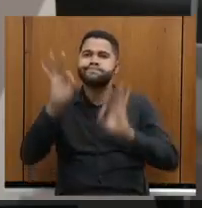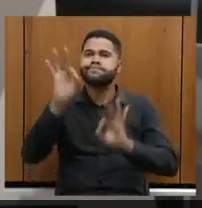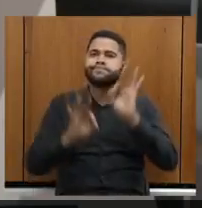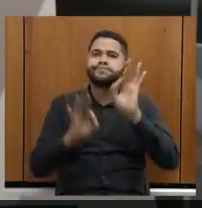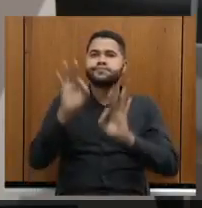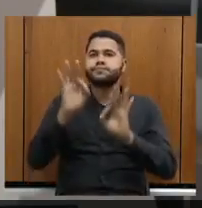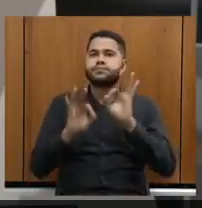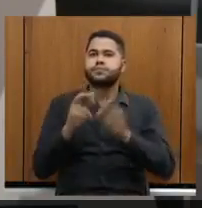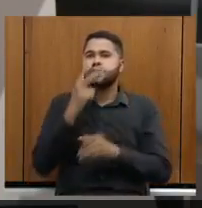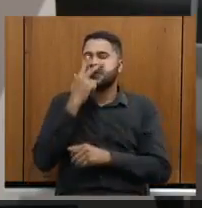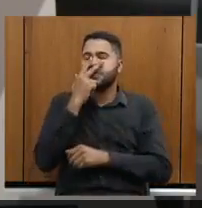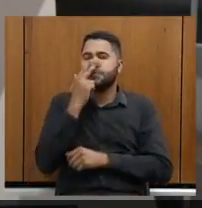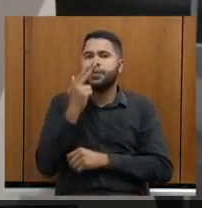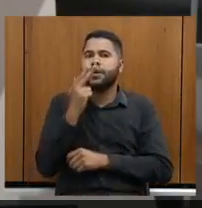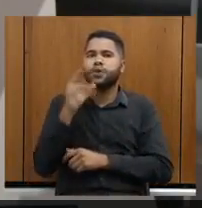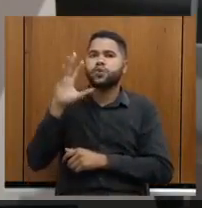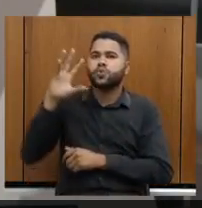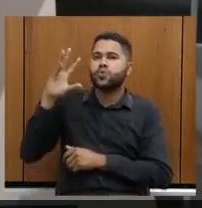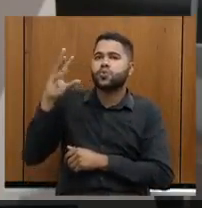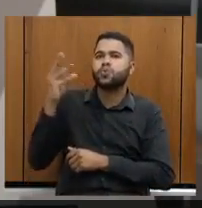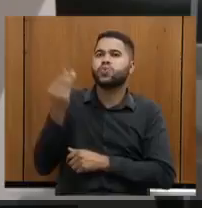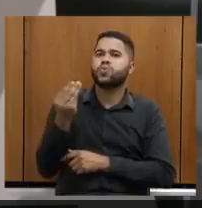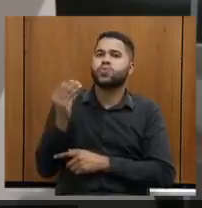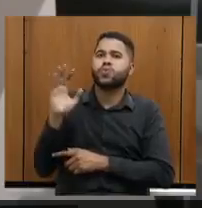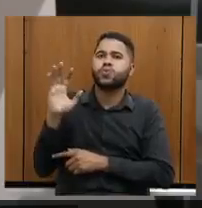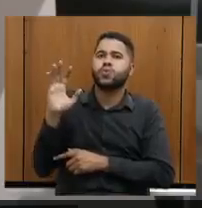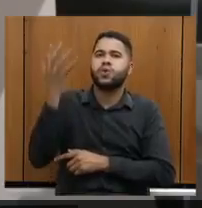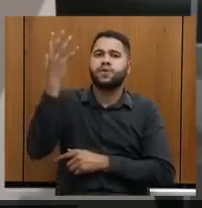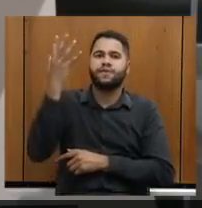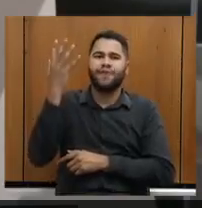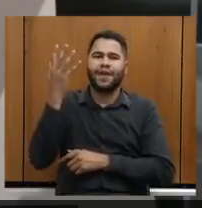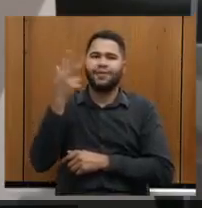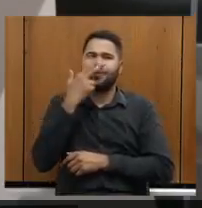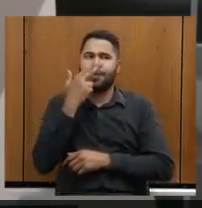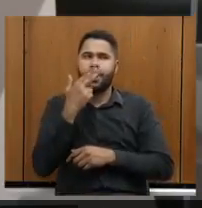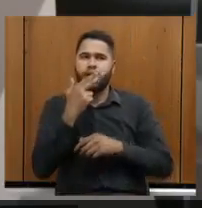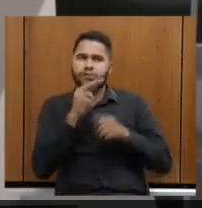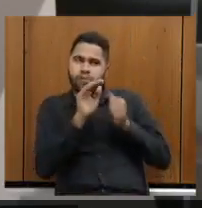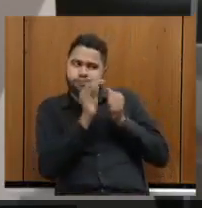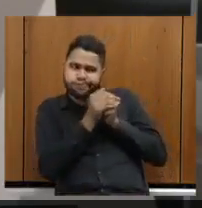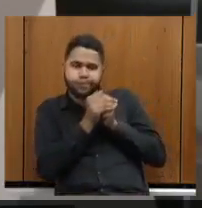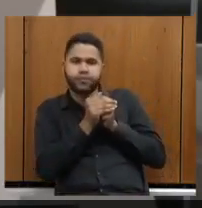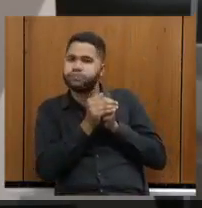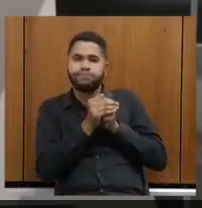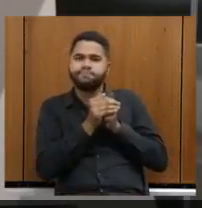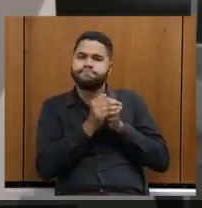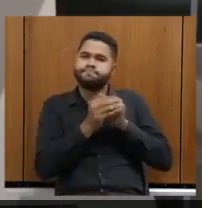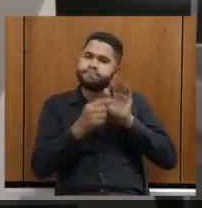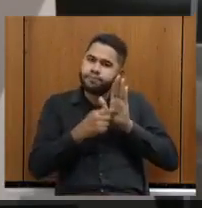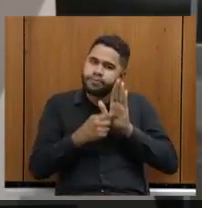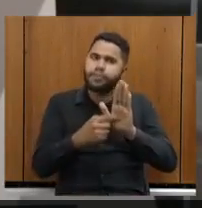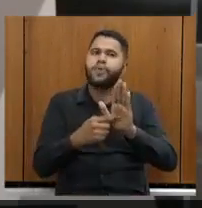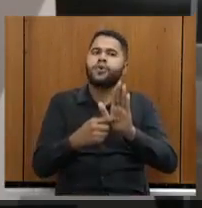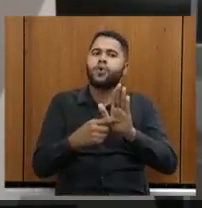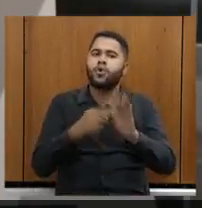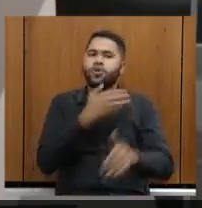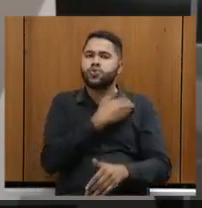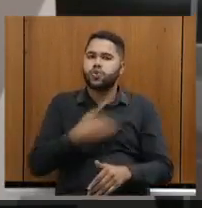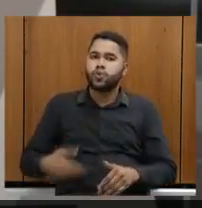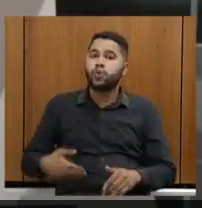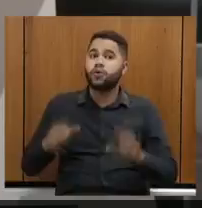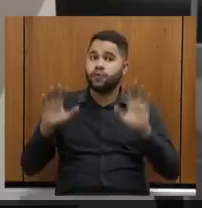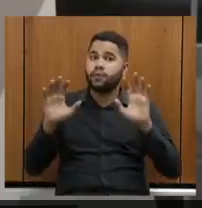acabaram quase que a totalidade os eventos clandestinos. Essa sinalização do governo de deixar fazer